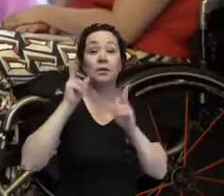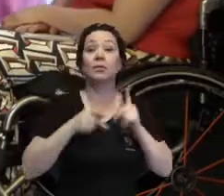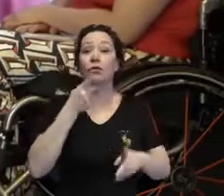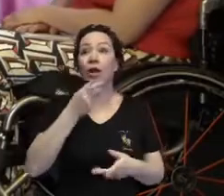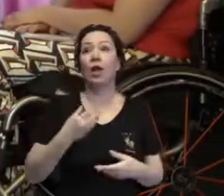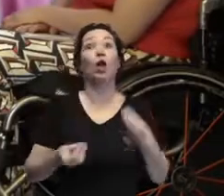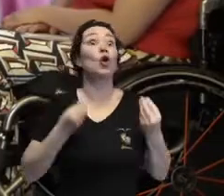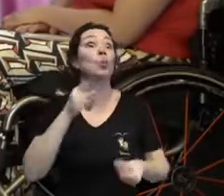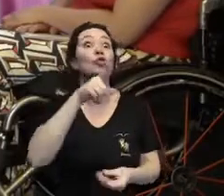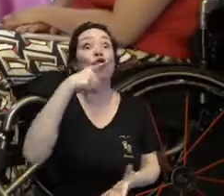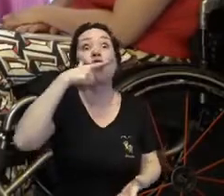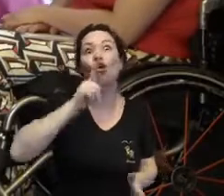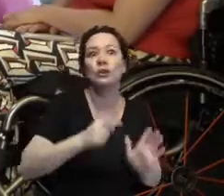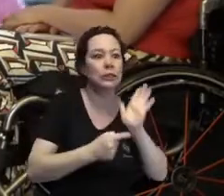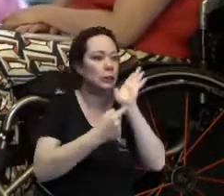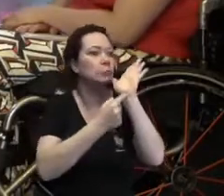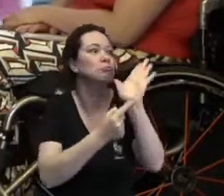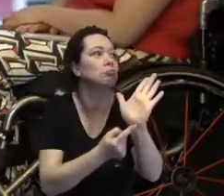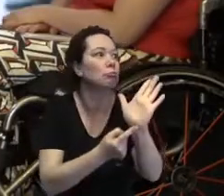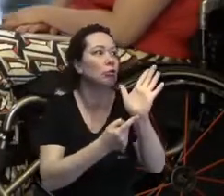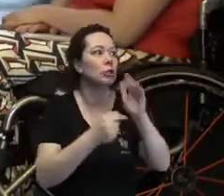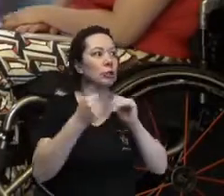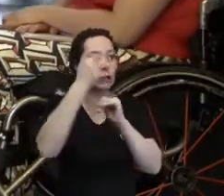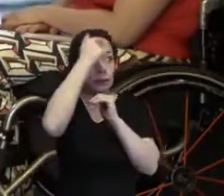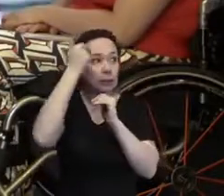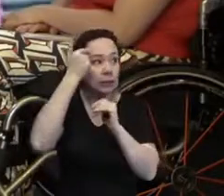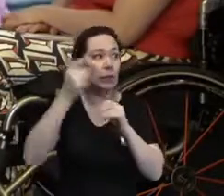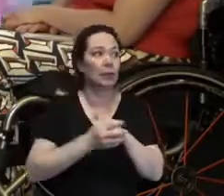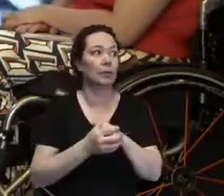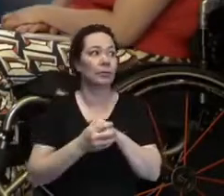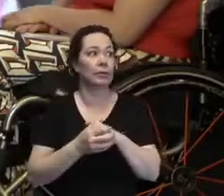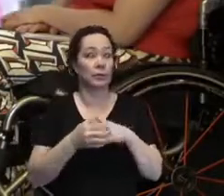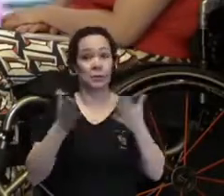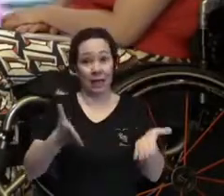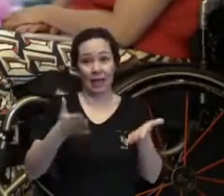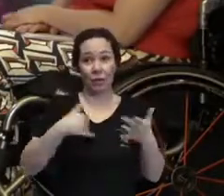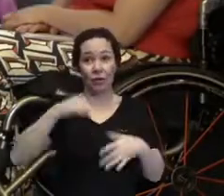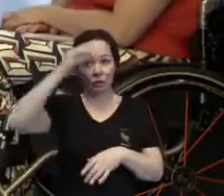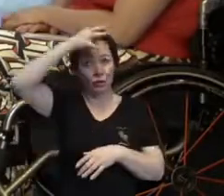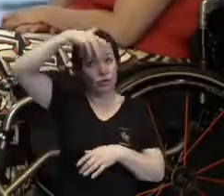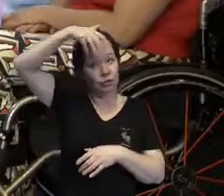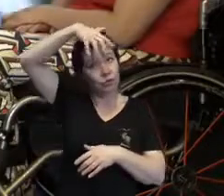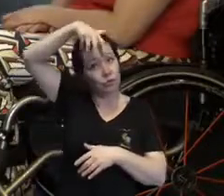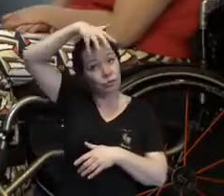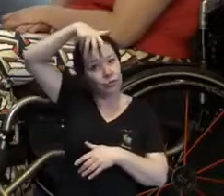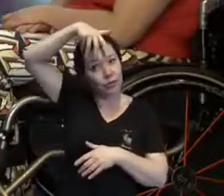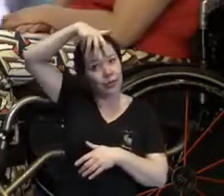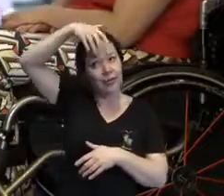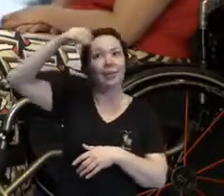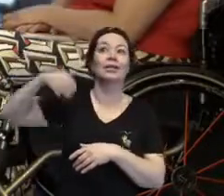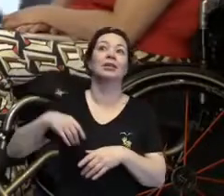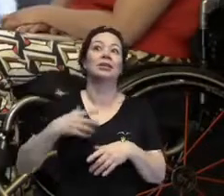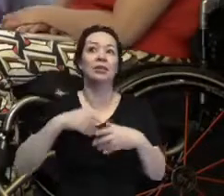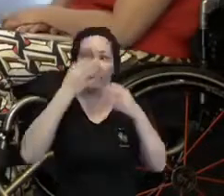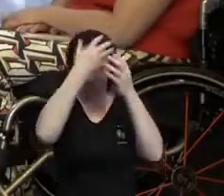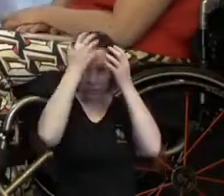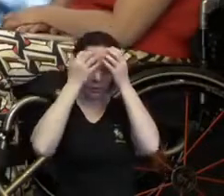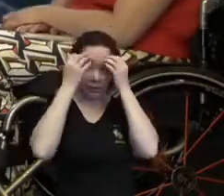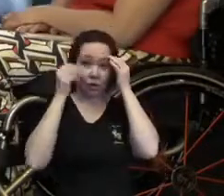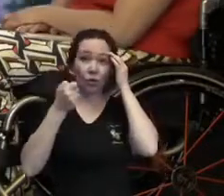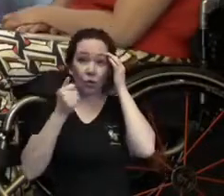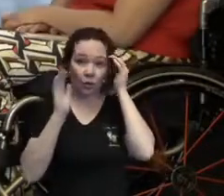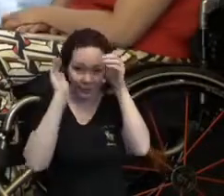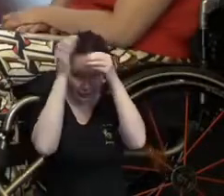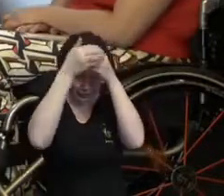você consegue mostrar o seu melasma e tal. Agora que eu tô de franja, o melasma fica, o tempo quase todo,